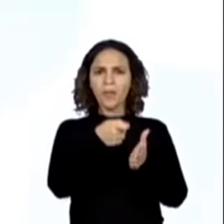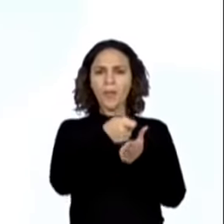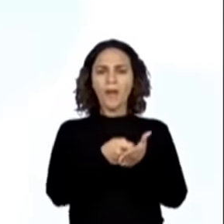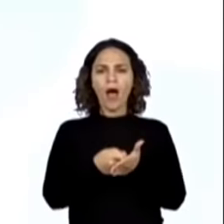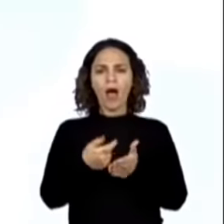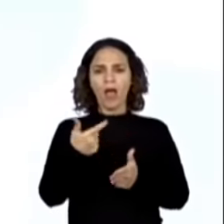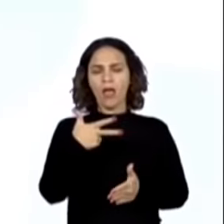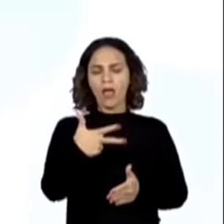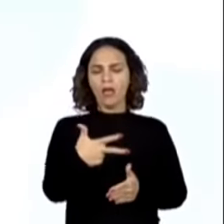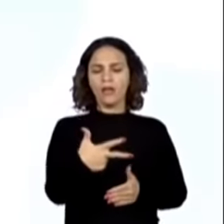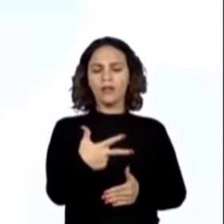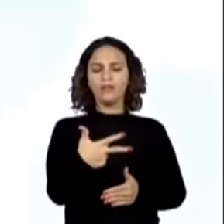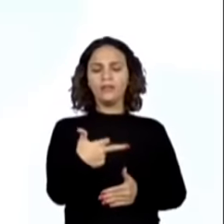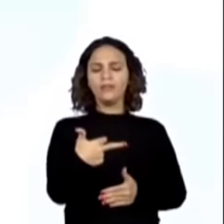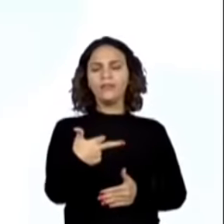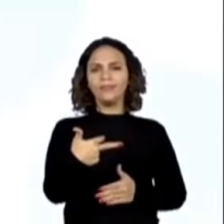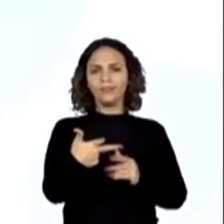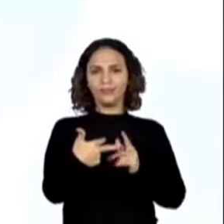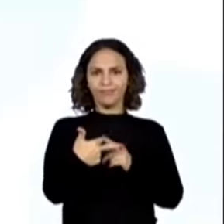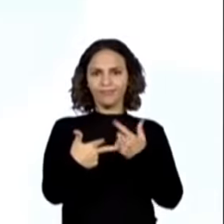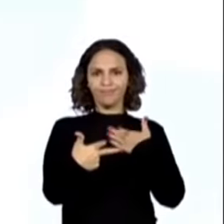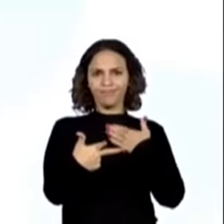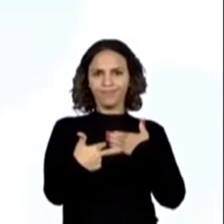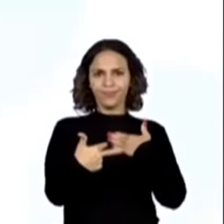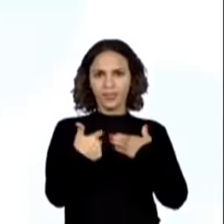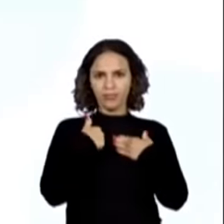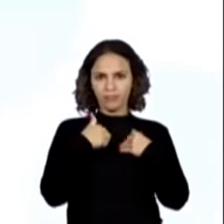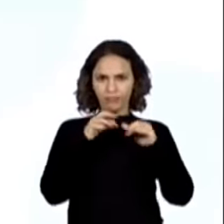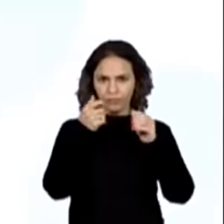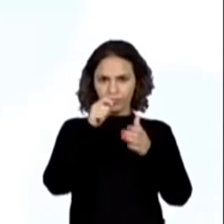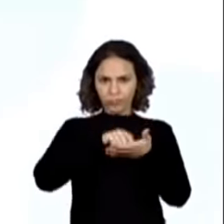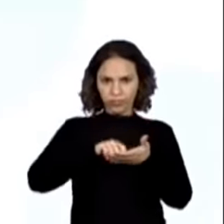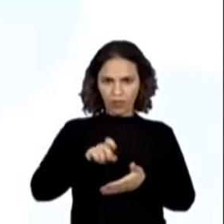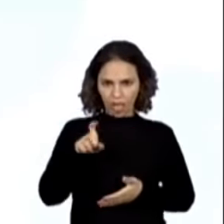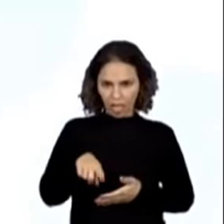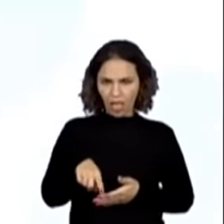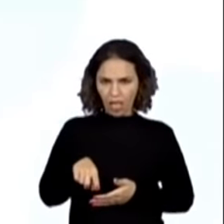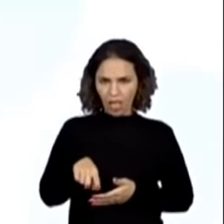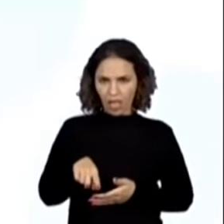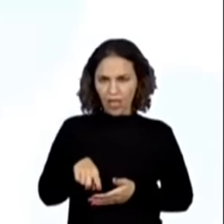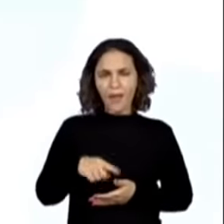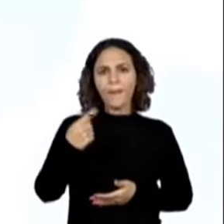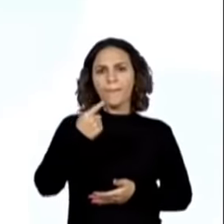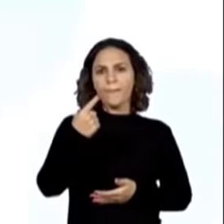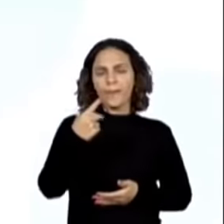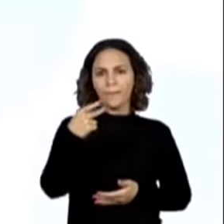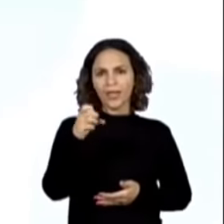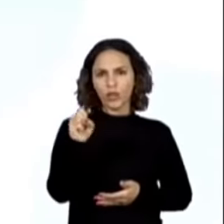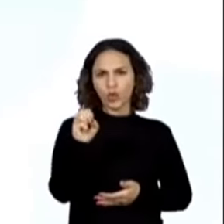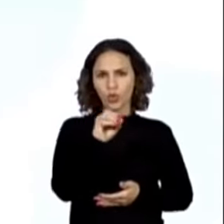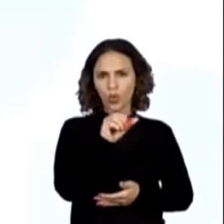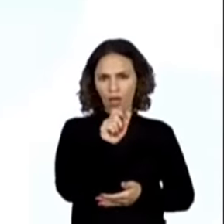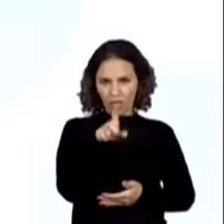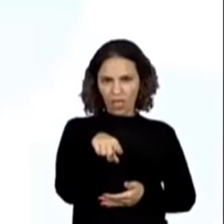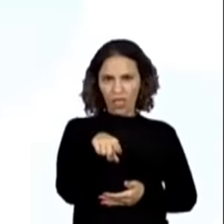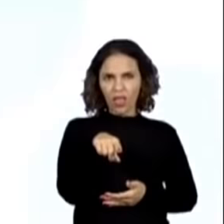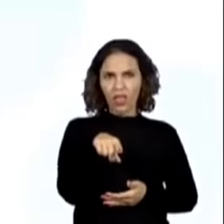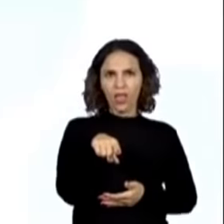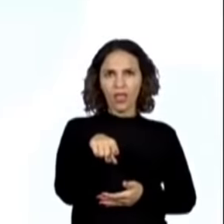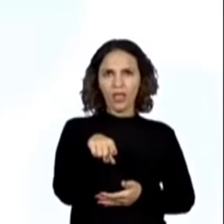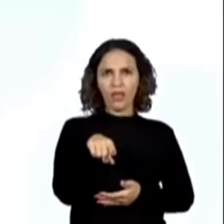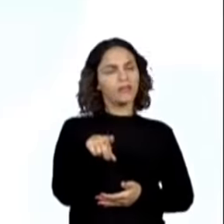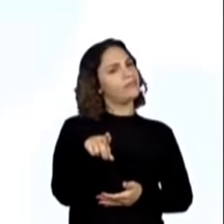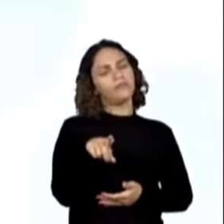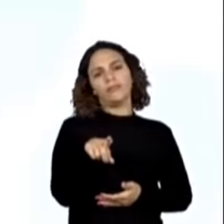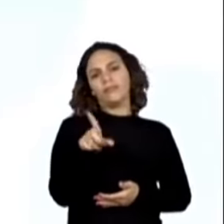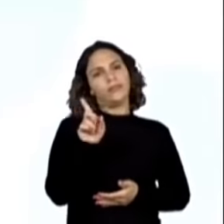pessoa? Eu frisei tanto. Verdadeiro ou falso? Primeiro que aparece sim. Falso. Então, essa aqui, ó. Eu